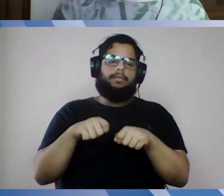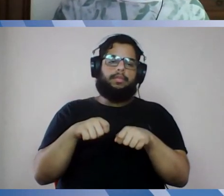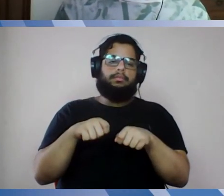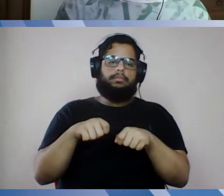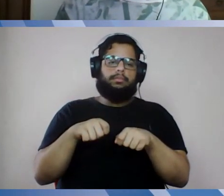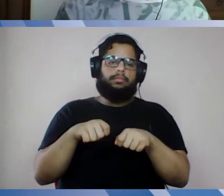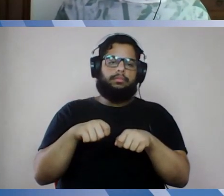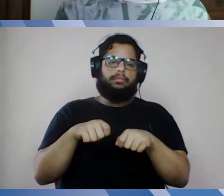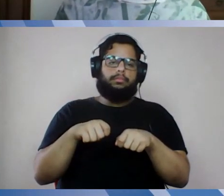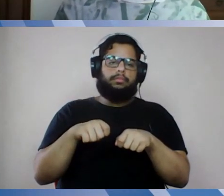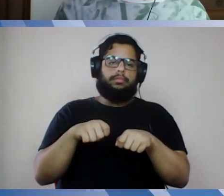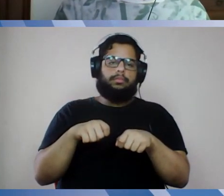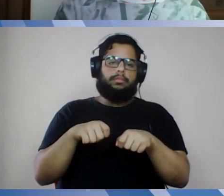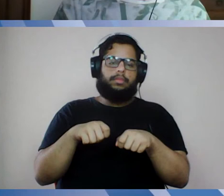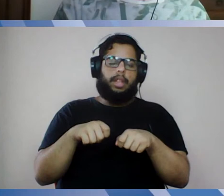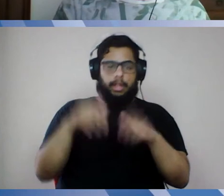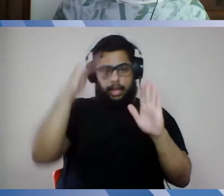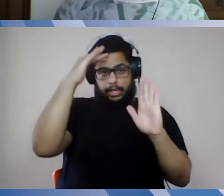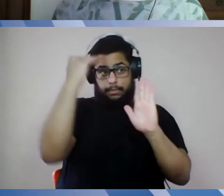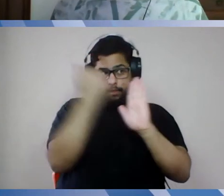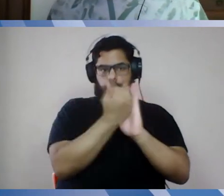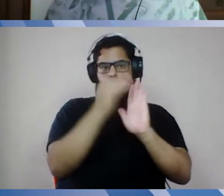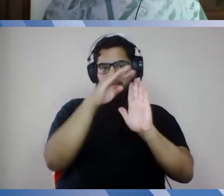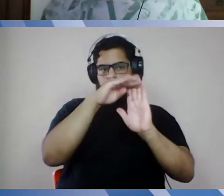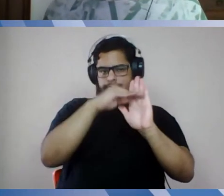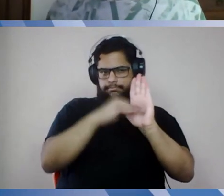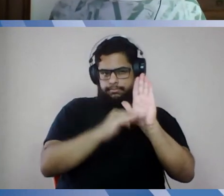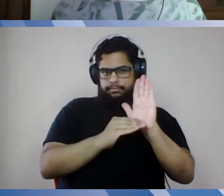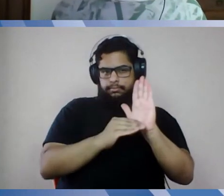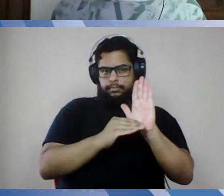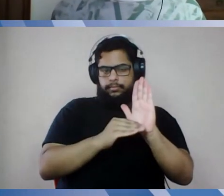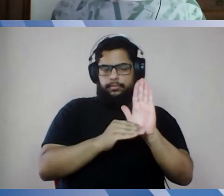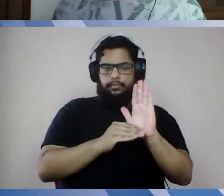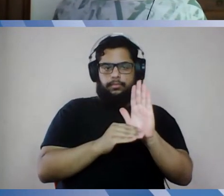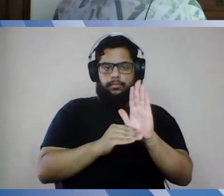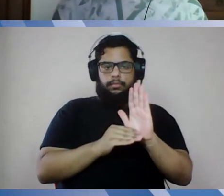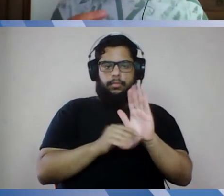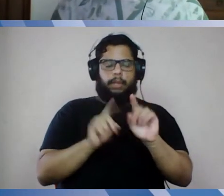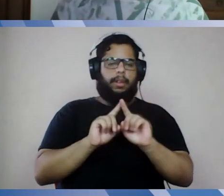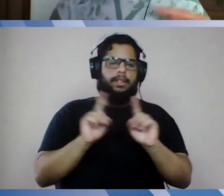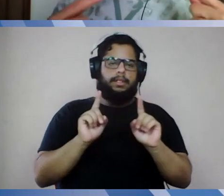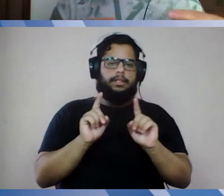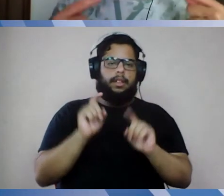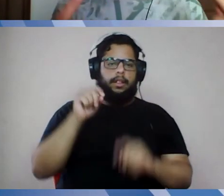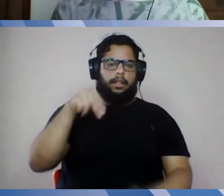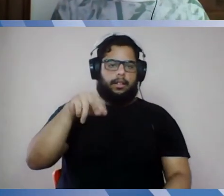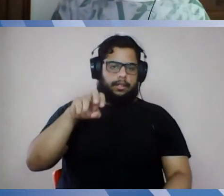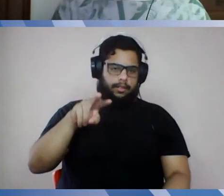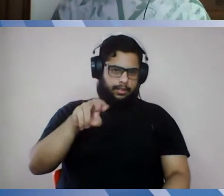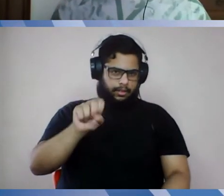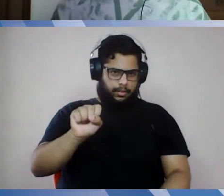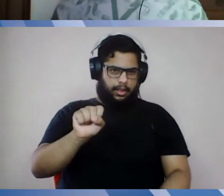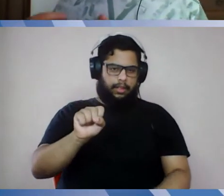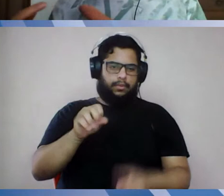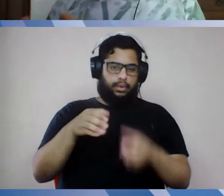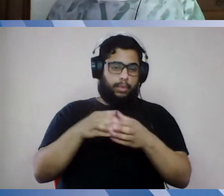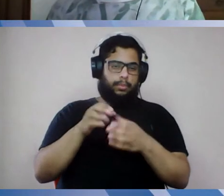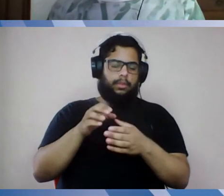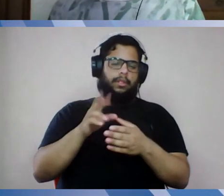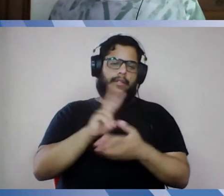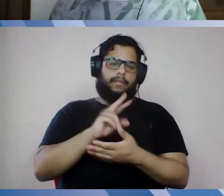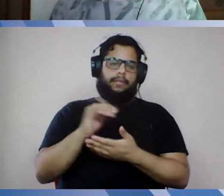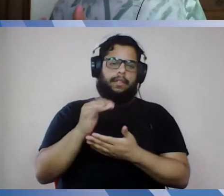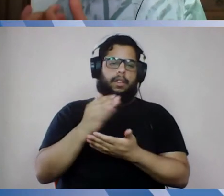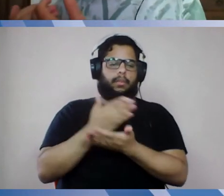da resolução, mas o Neves, começando a trabalhar, ele agora vai